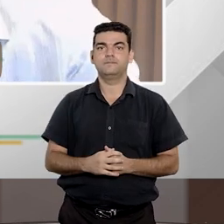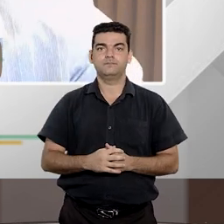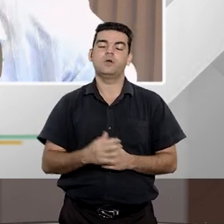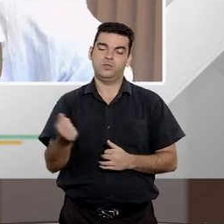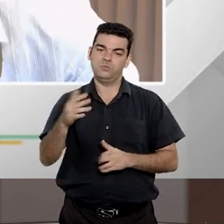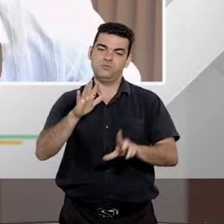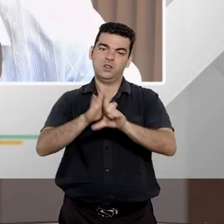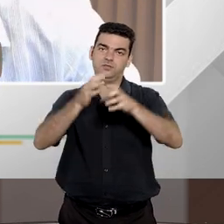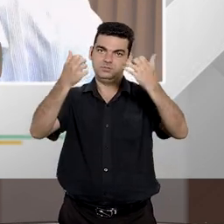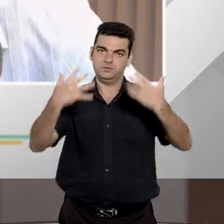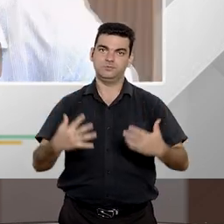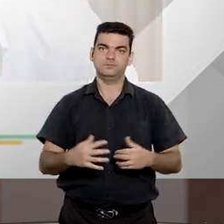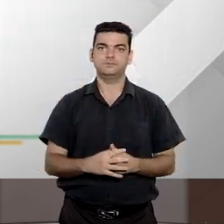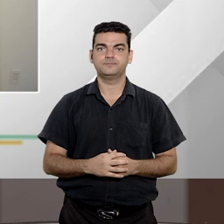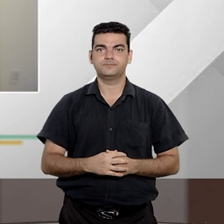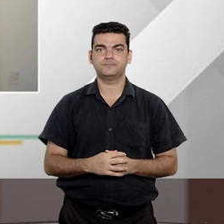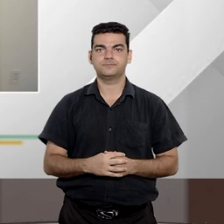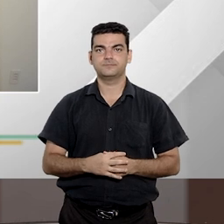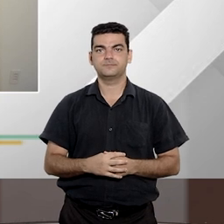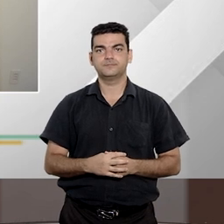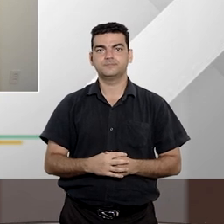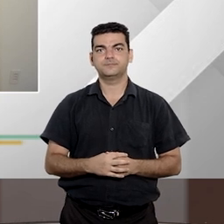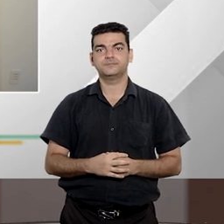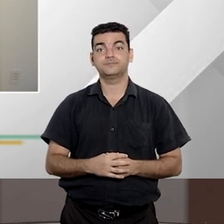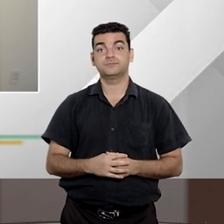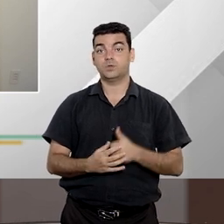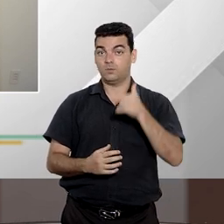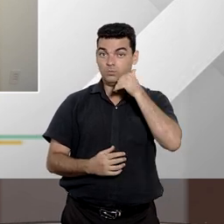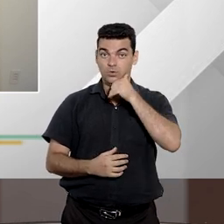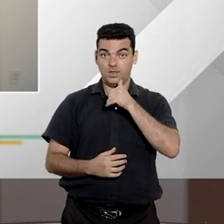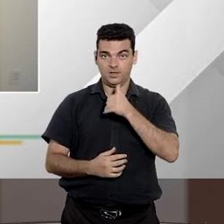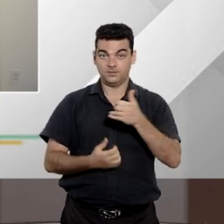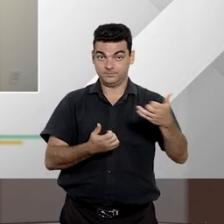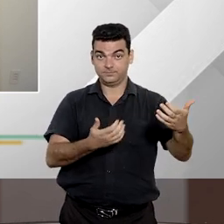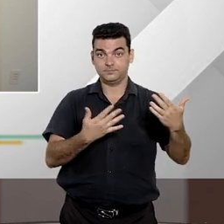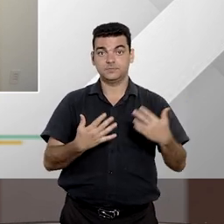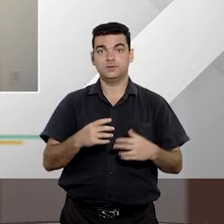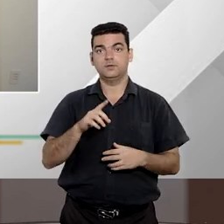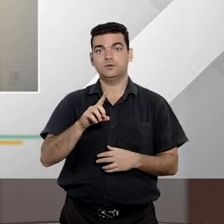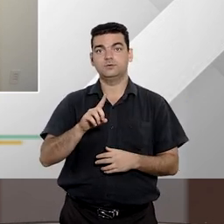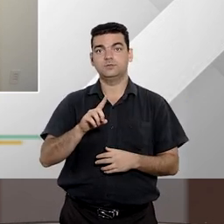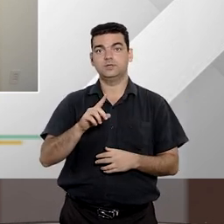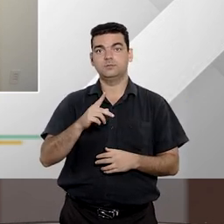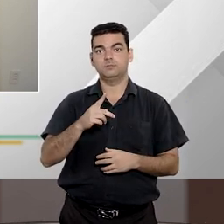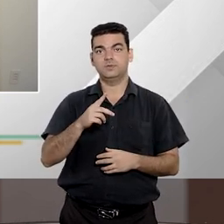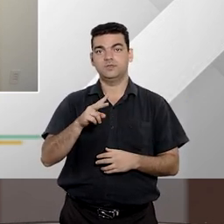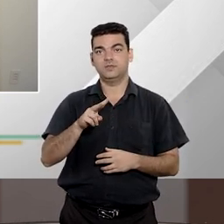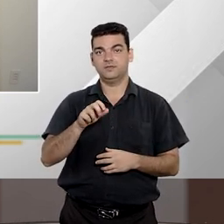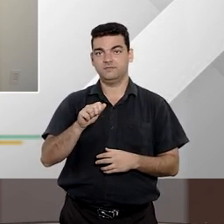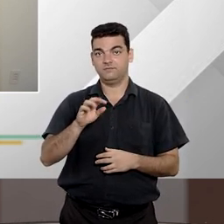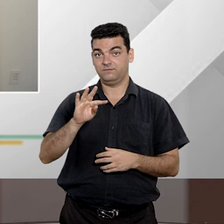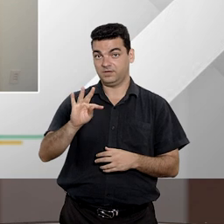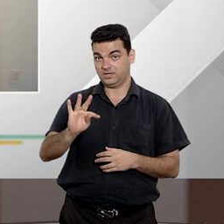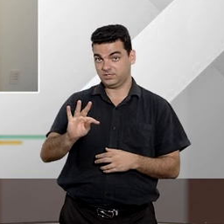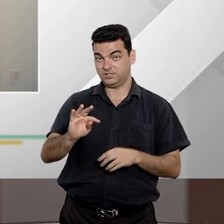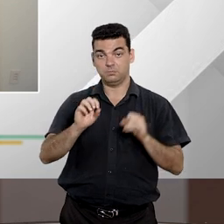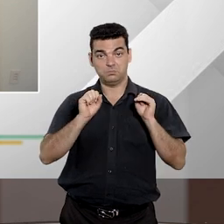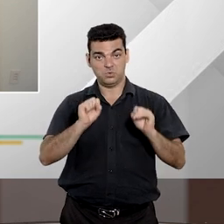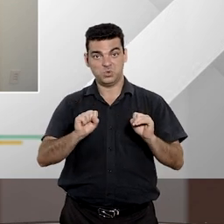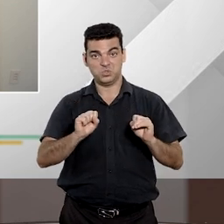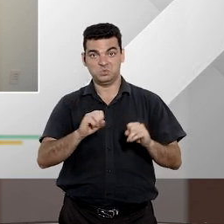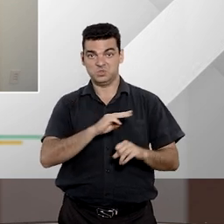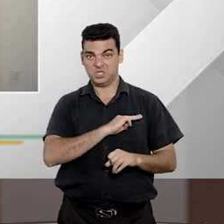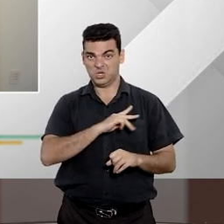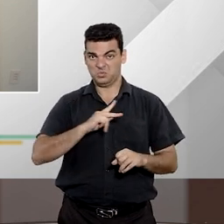redação isso ficou diferenciado. Priscila agora no caso do seguro DPVAT pode o Ministério Público ajuizar a ação